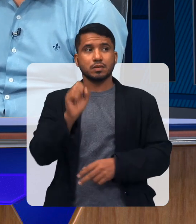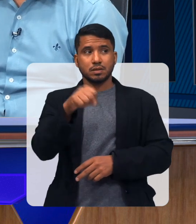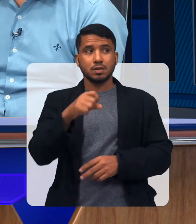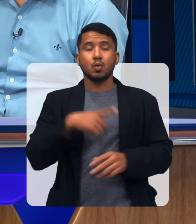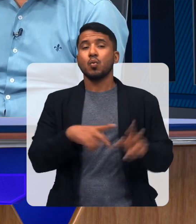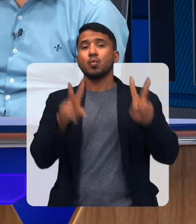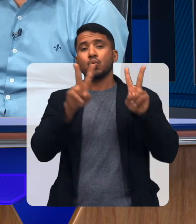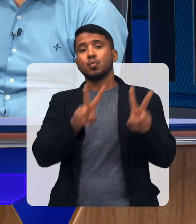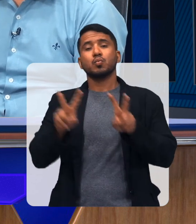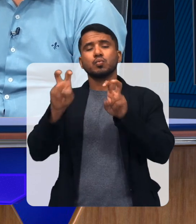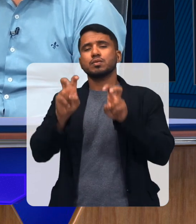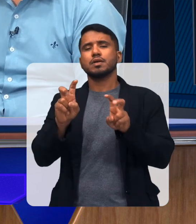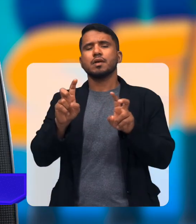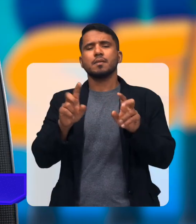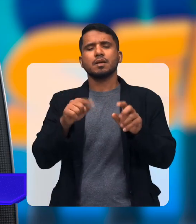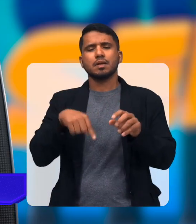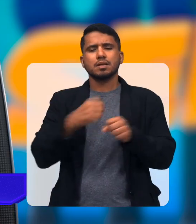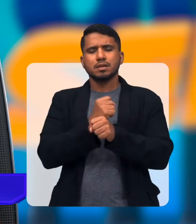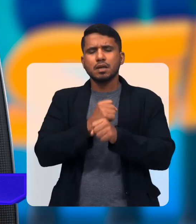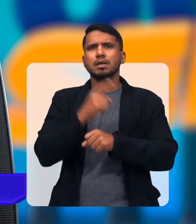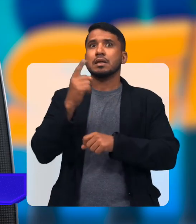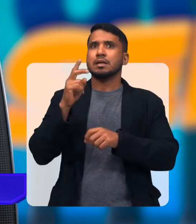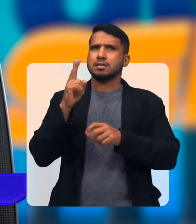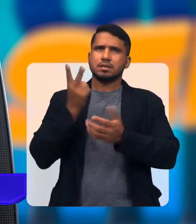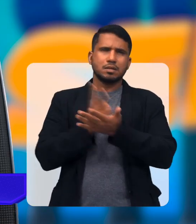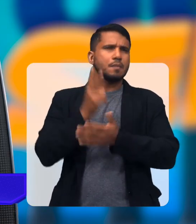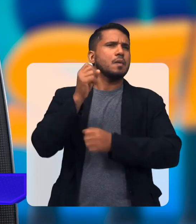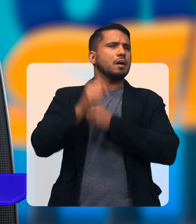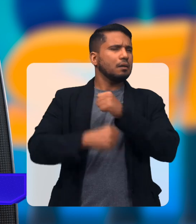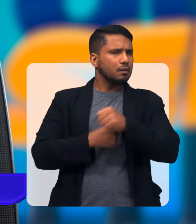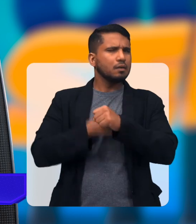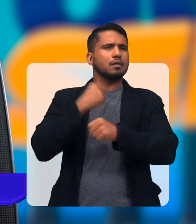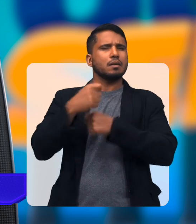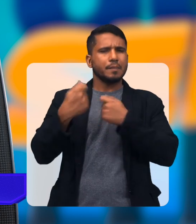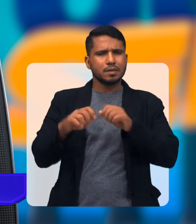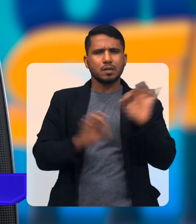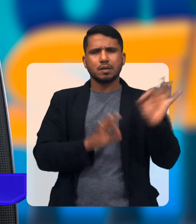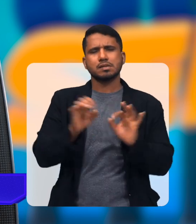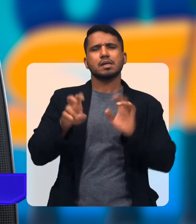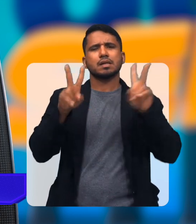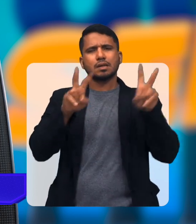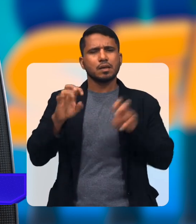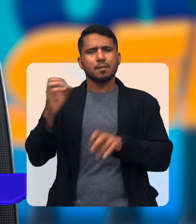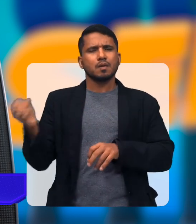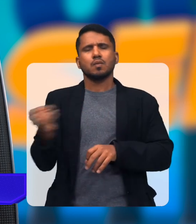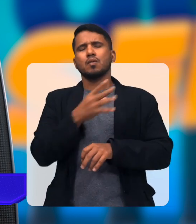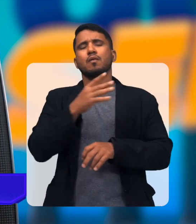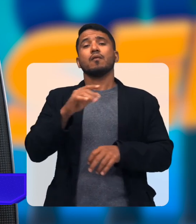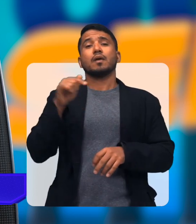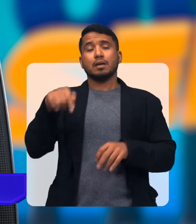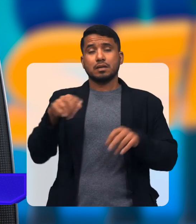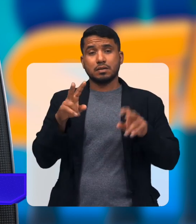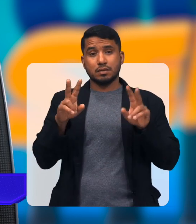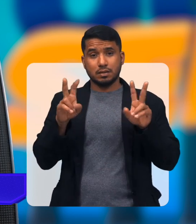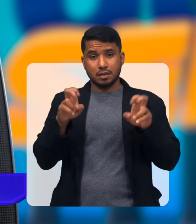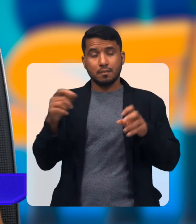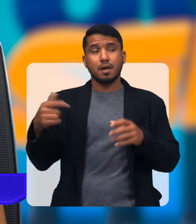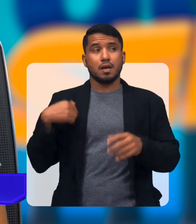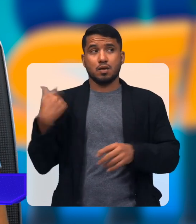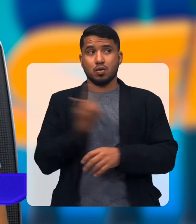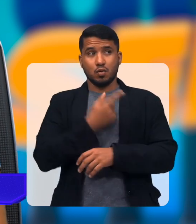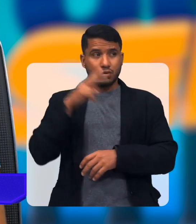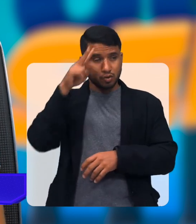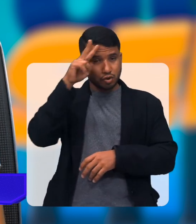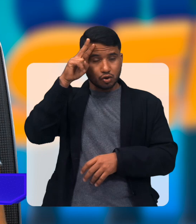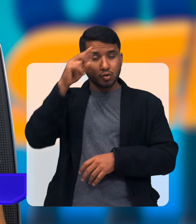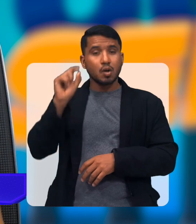para o nosso telespectador? Sim O tema desse ano Todos os anos tem um tema, né Bem relevante O desse